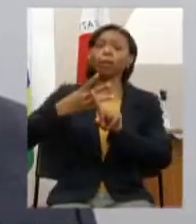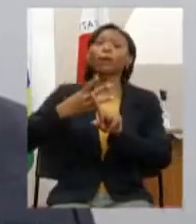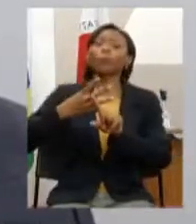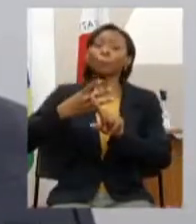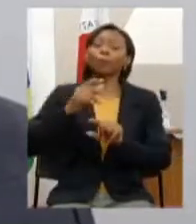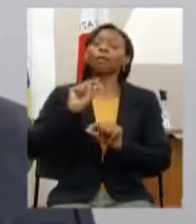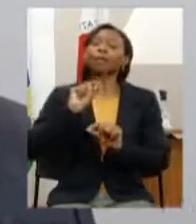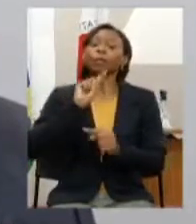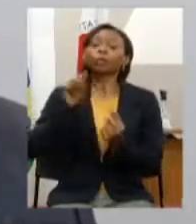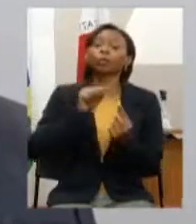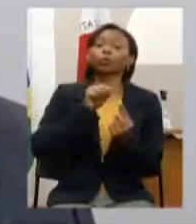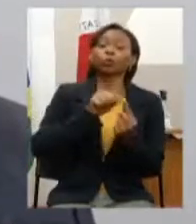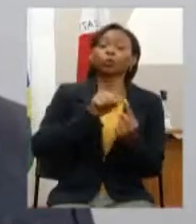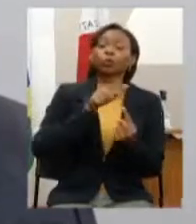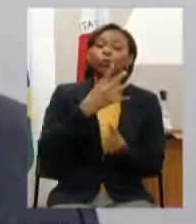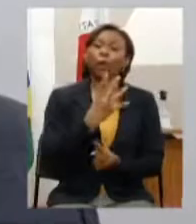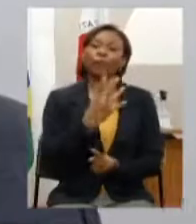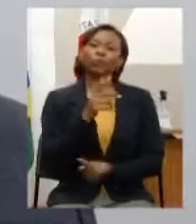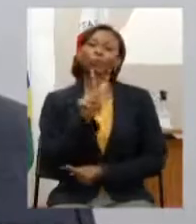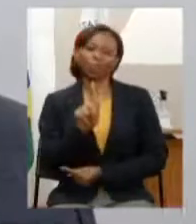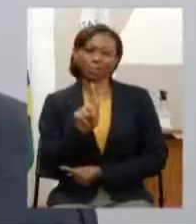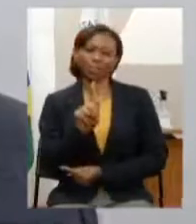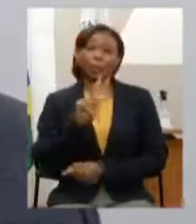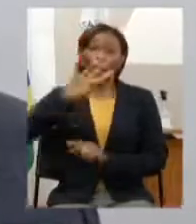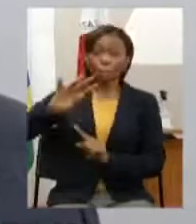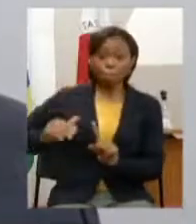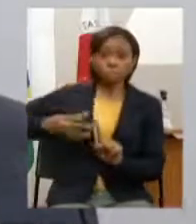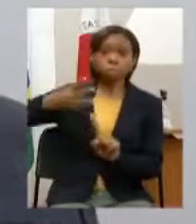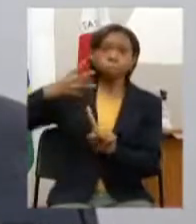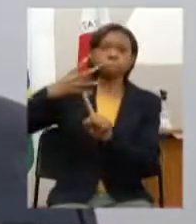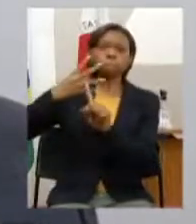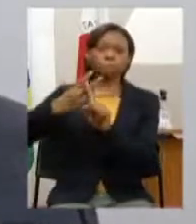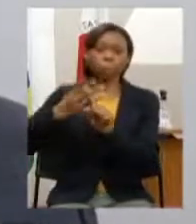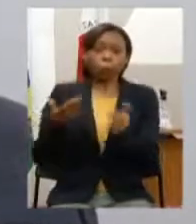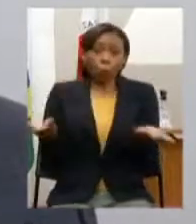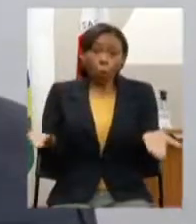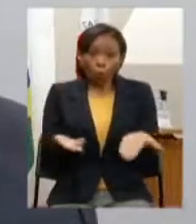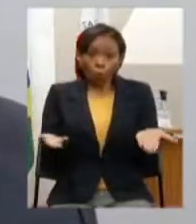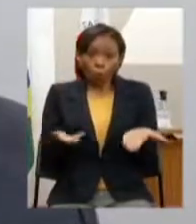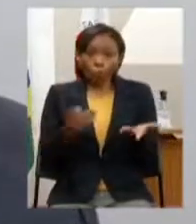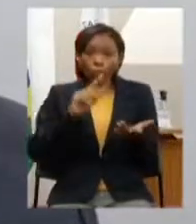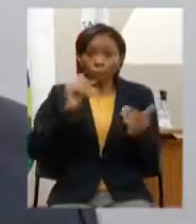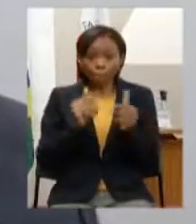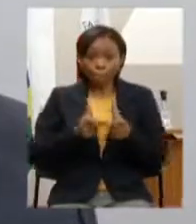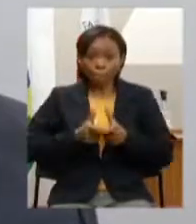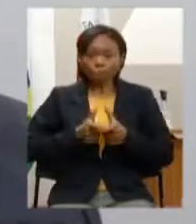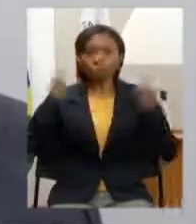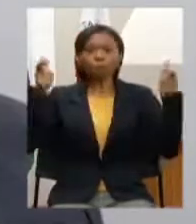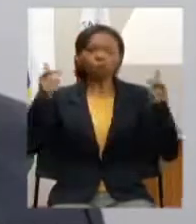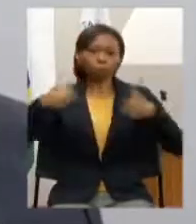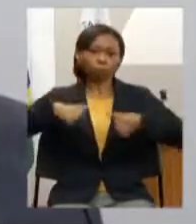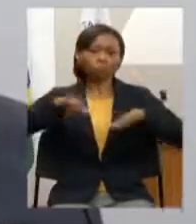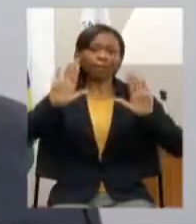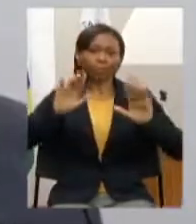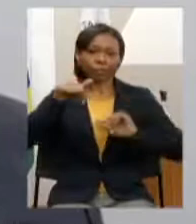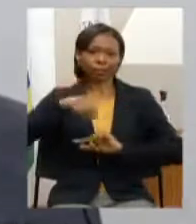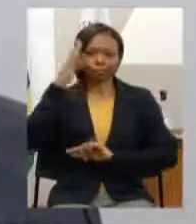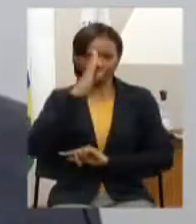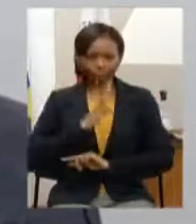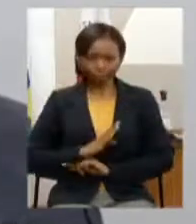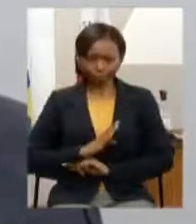estamos falando de quadruplicar a infraestrutura hoje presente no Brasil ok essa realidade